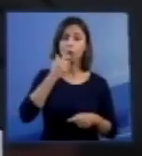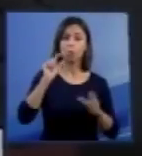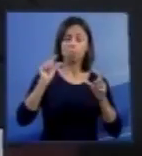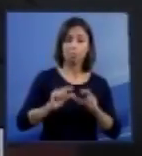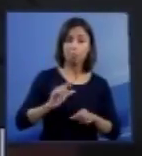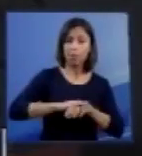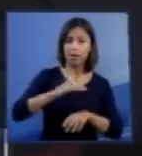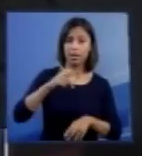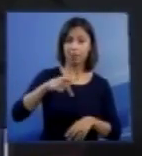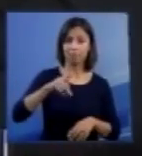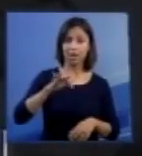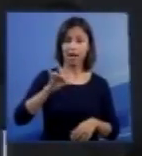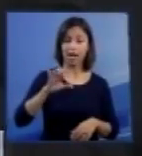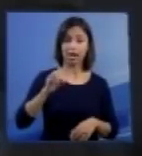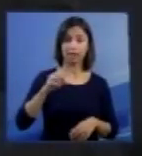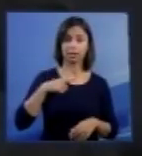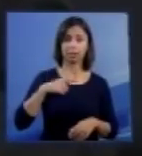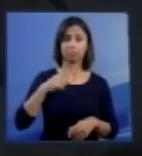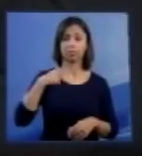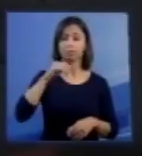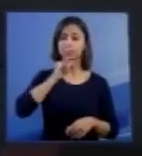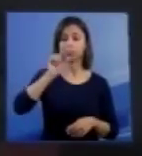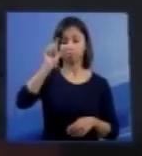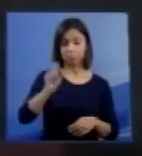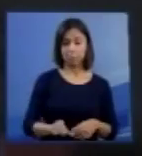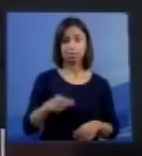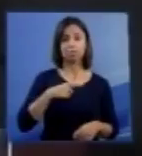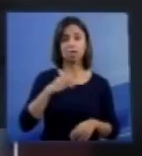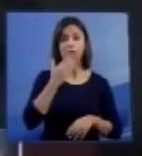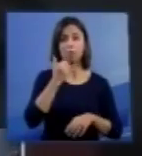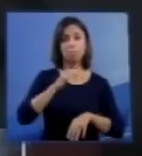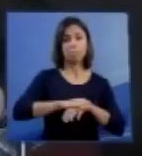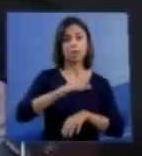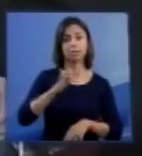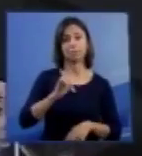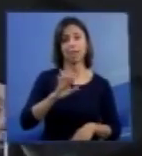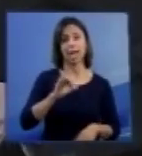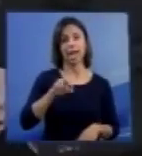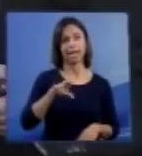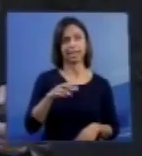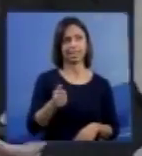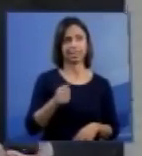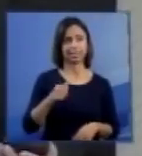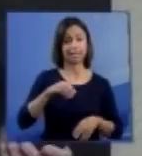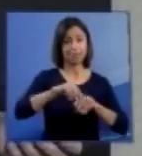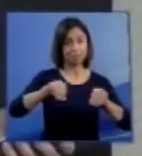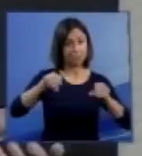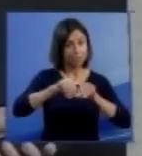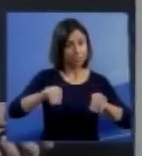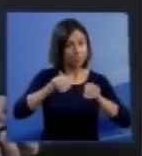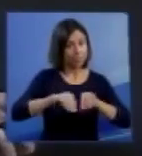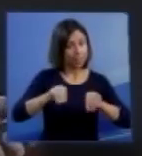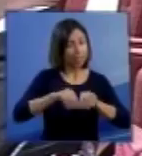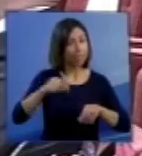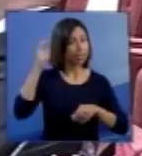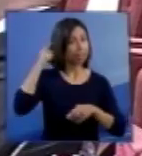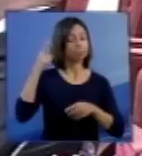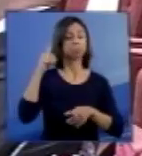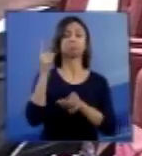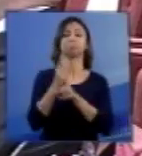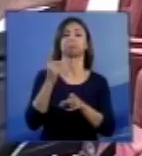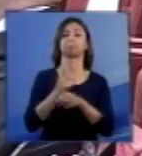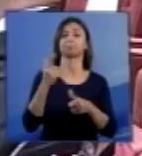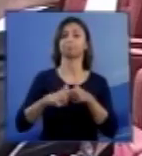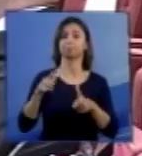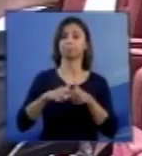o Sul está comendo mais e o Nordeste está comendo menos farinha. Então, isso é um problema que ele já traz um aspecto